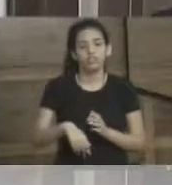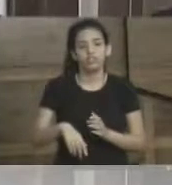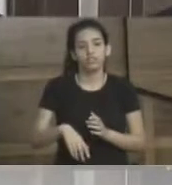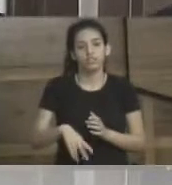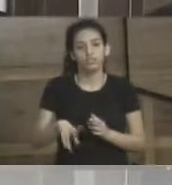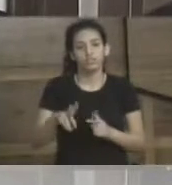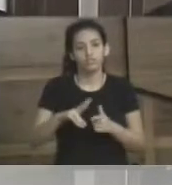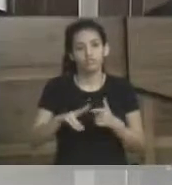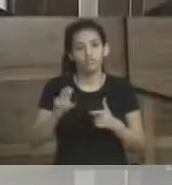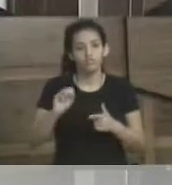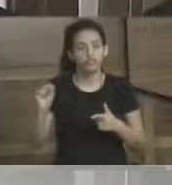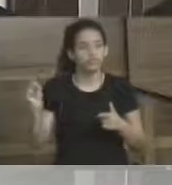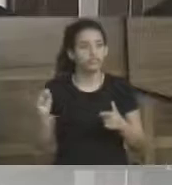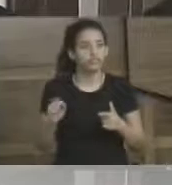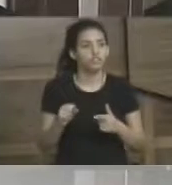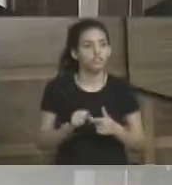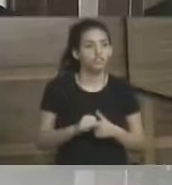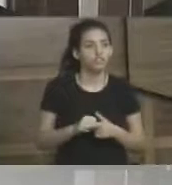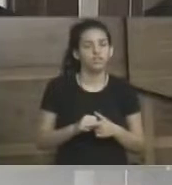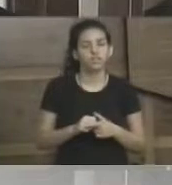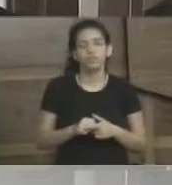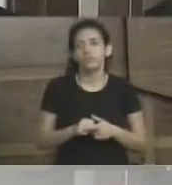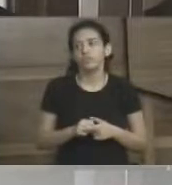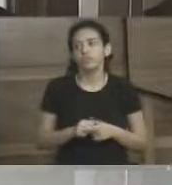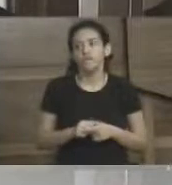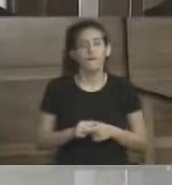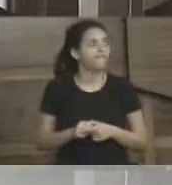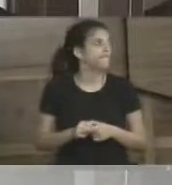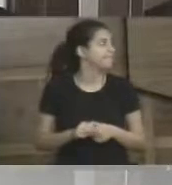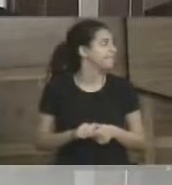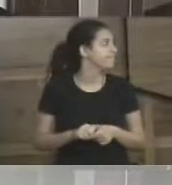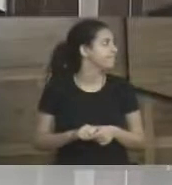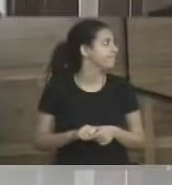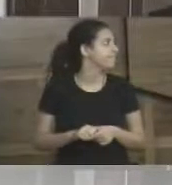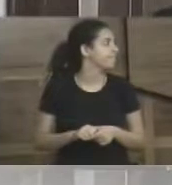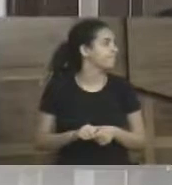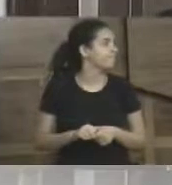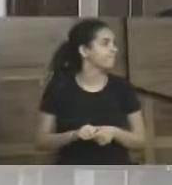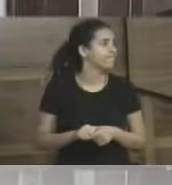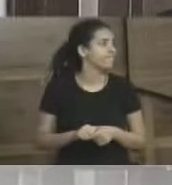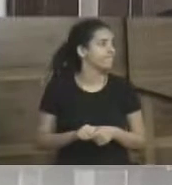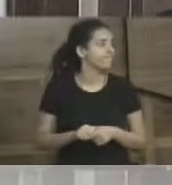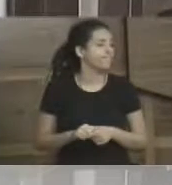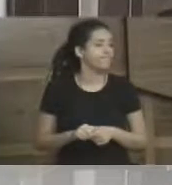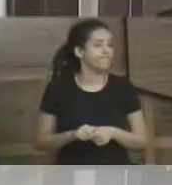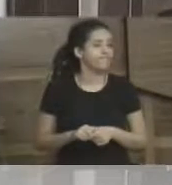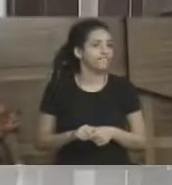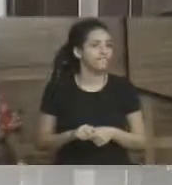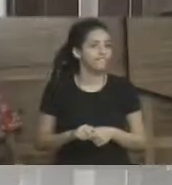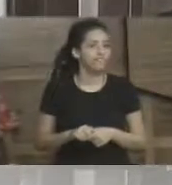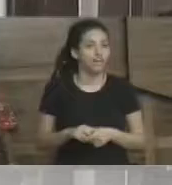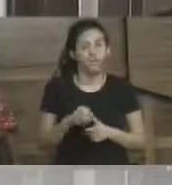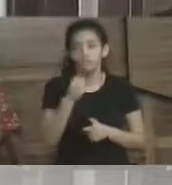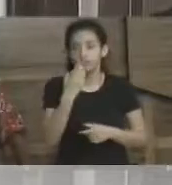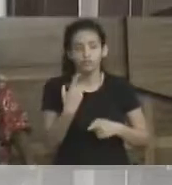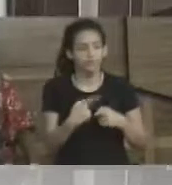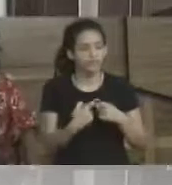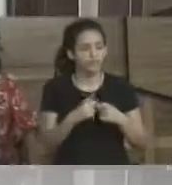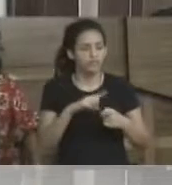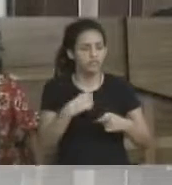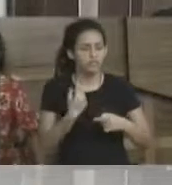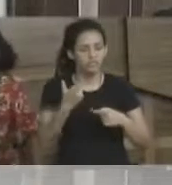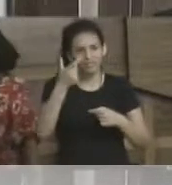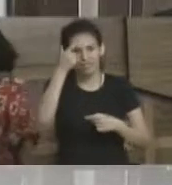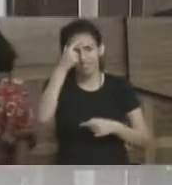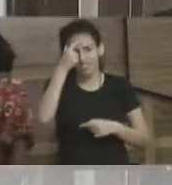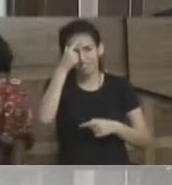foi eleito com 1.824 votos, se não me engano, três votos de diferença de mim, e foi muito bacana porque a gente tem uma cabeça muito